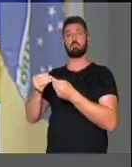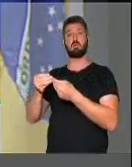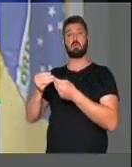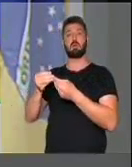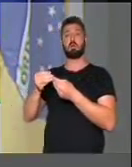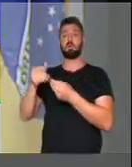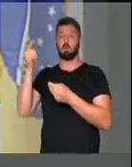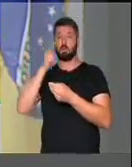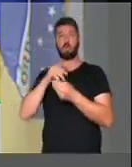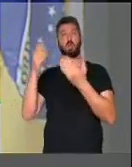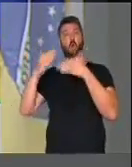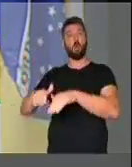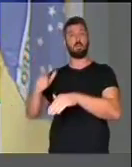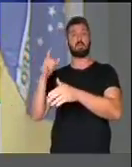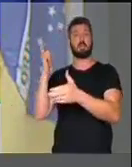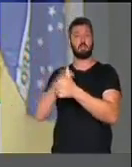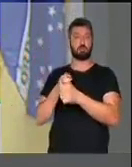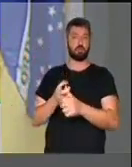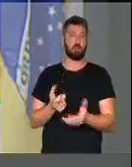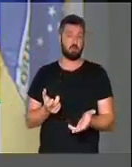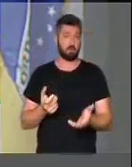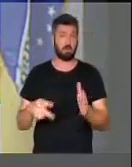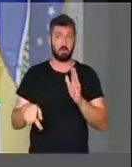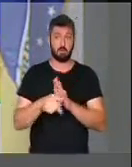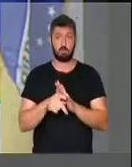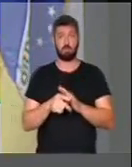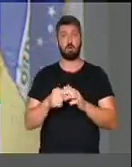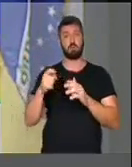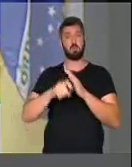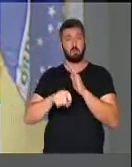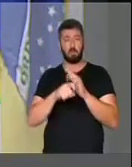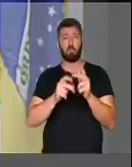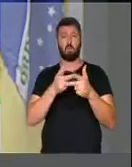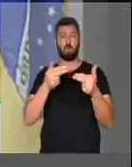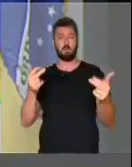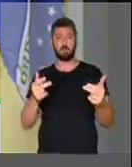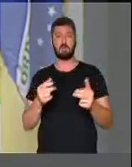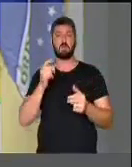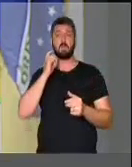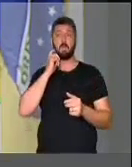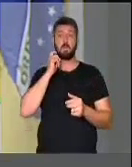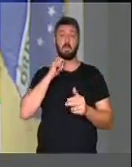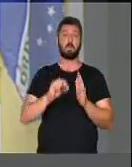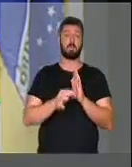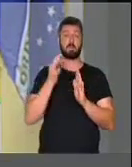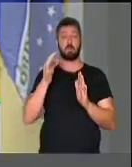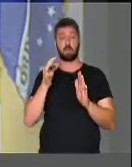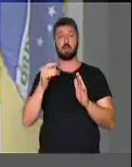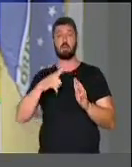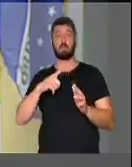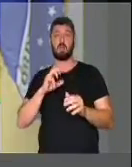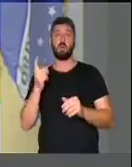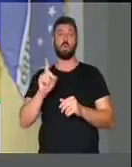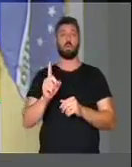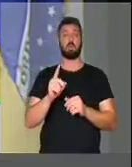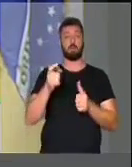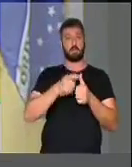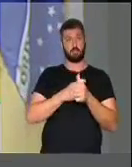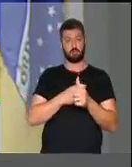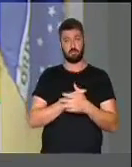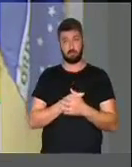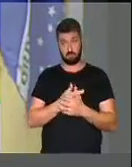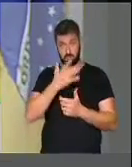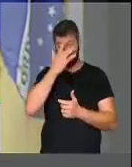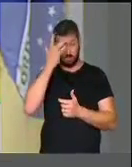creditórios originados de créditos tributários e não tributários inscrito e não inscrito em dívida ativa.